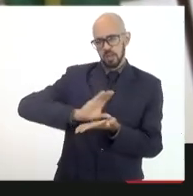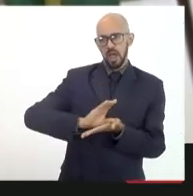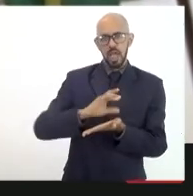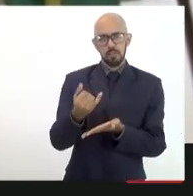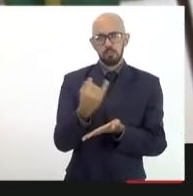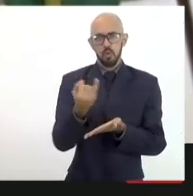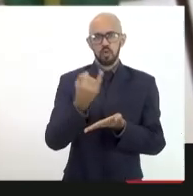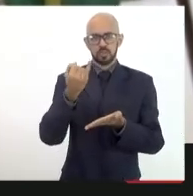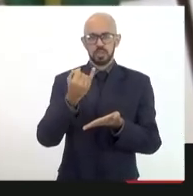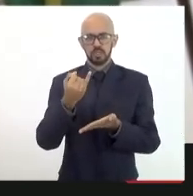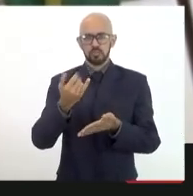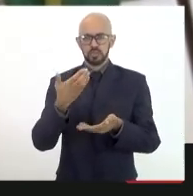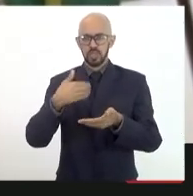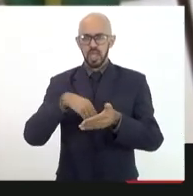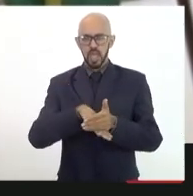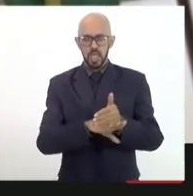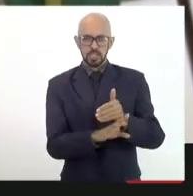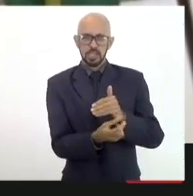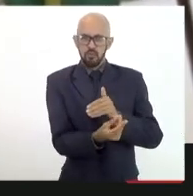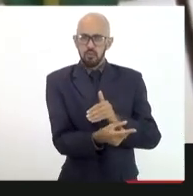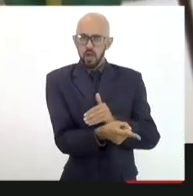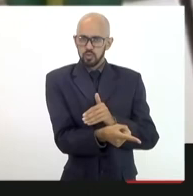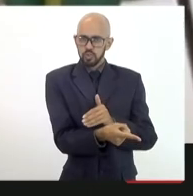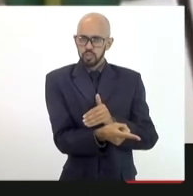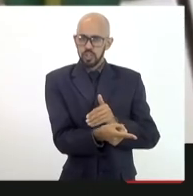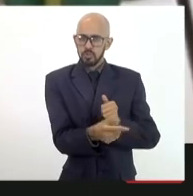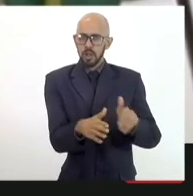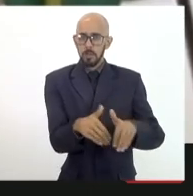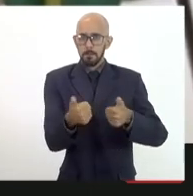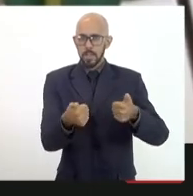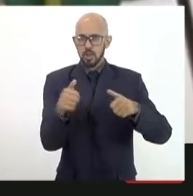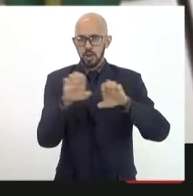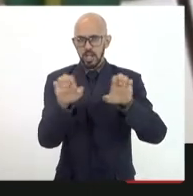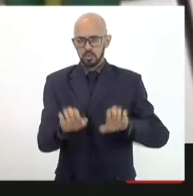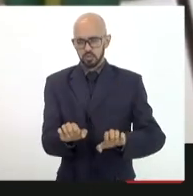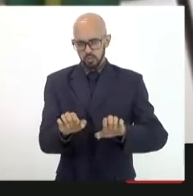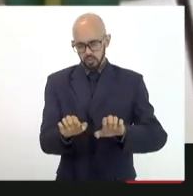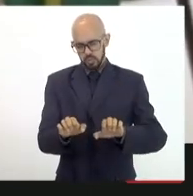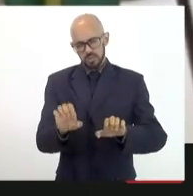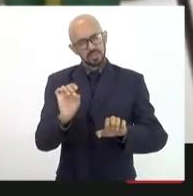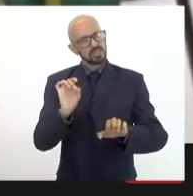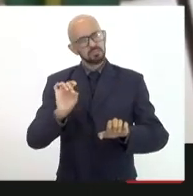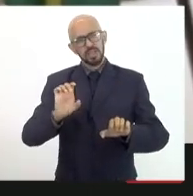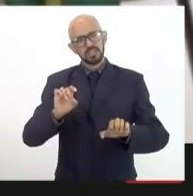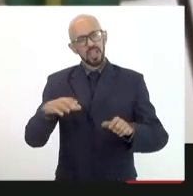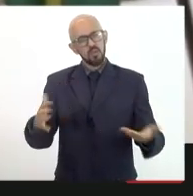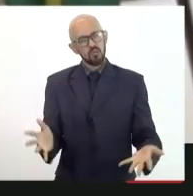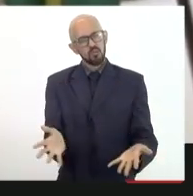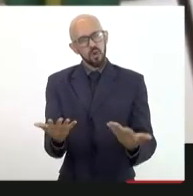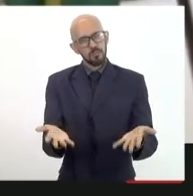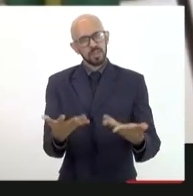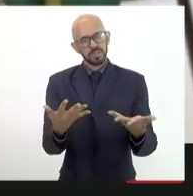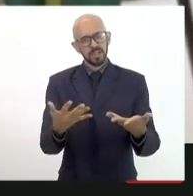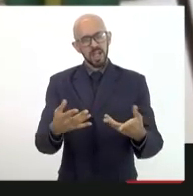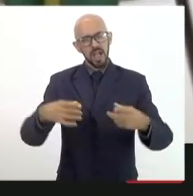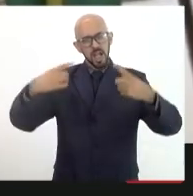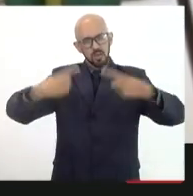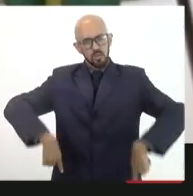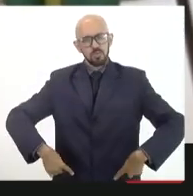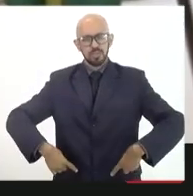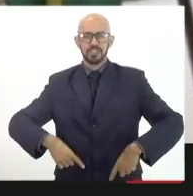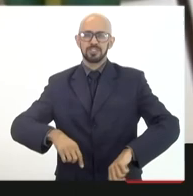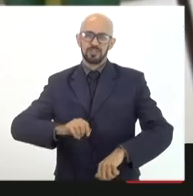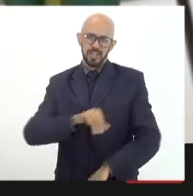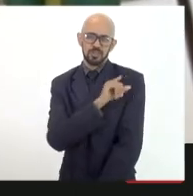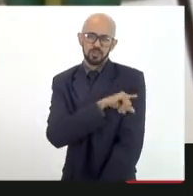formalmente um pedaço dele para melhorar a infraestrutura especialmente para aumentar a competitividade do Rio de Janeiro eu acho